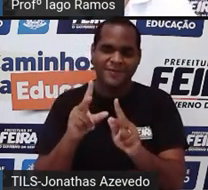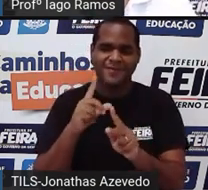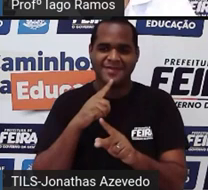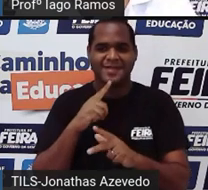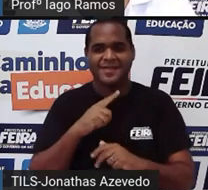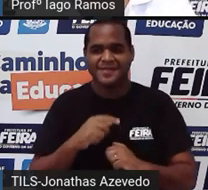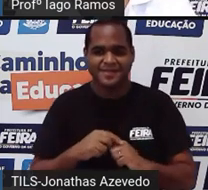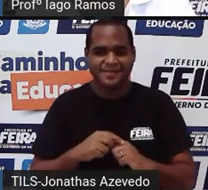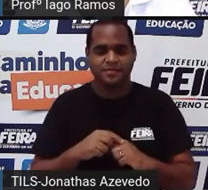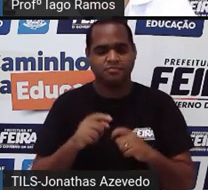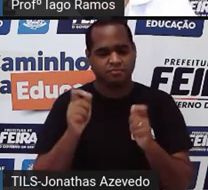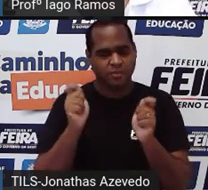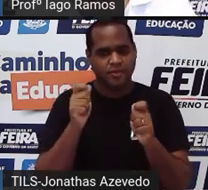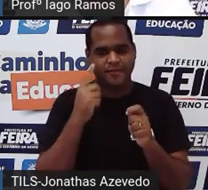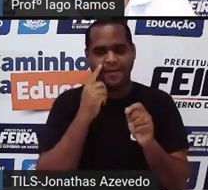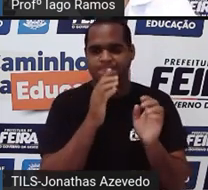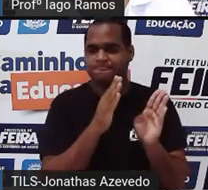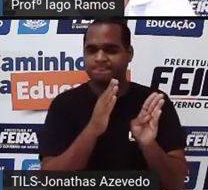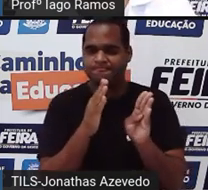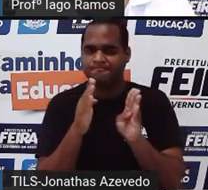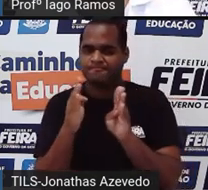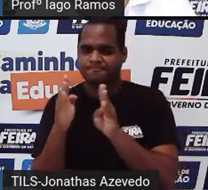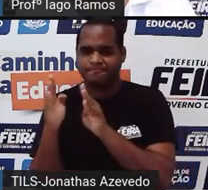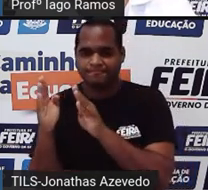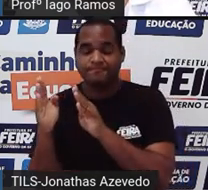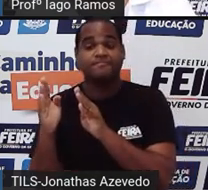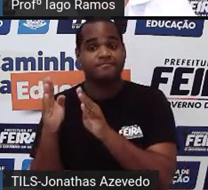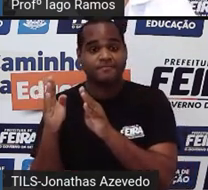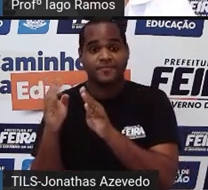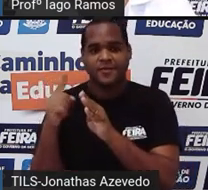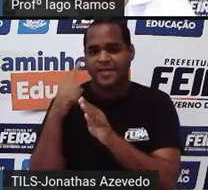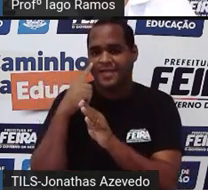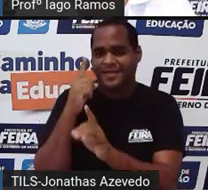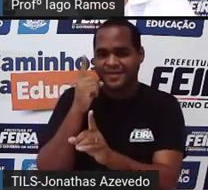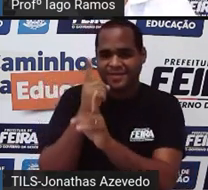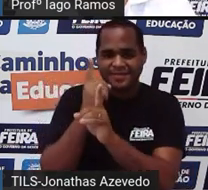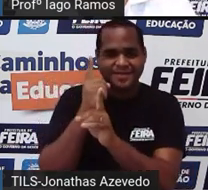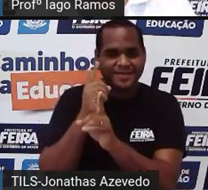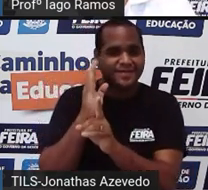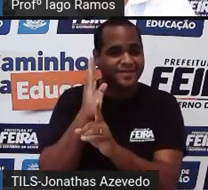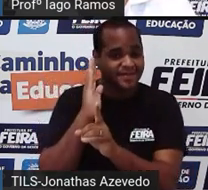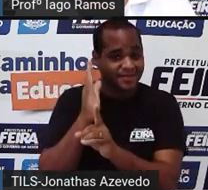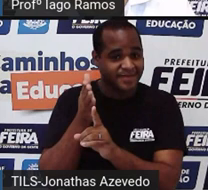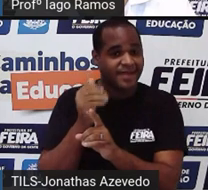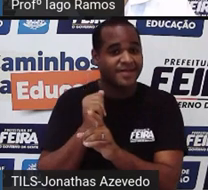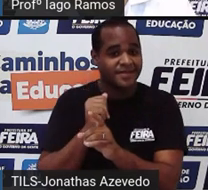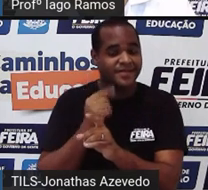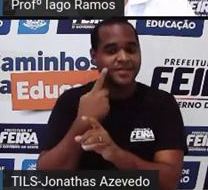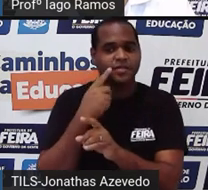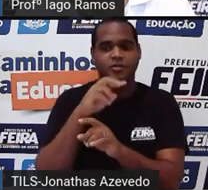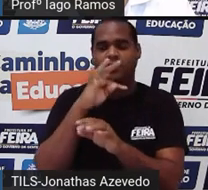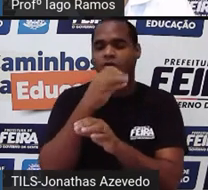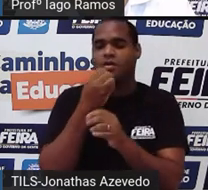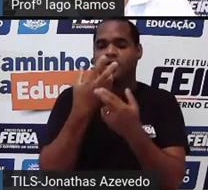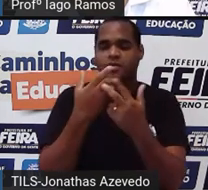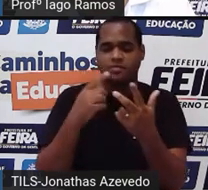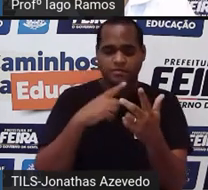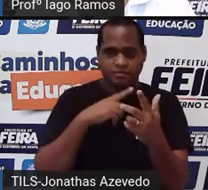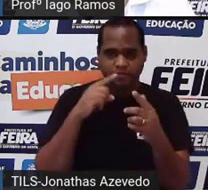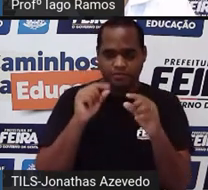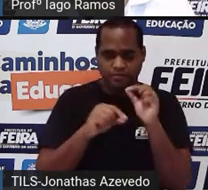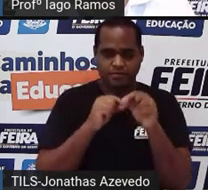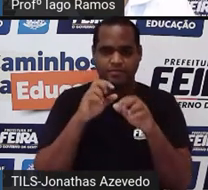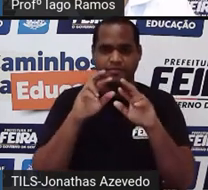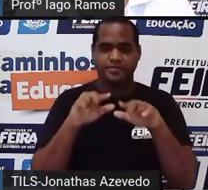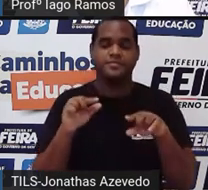posso até avançar um pouquinho aqui, ó, pra gente já ver todos os ângulos ali, ó, com as mesmas